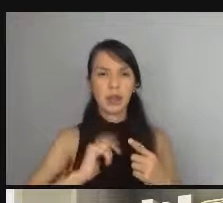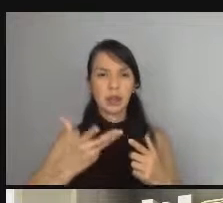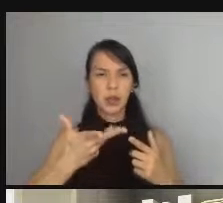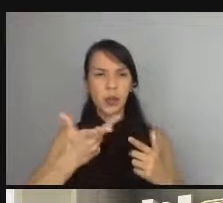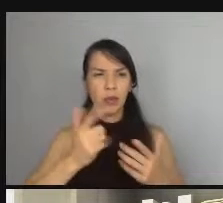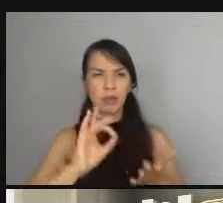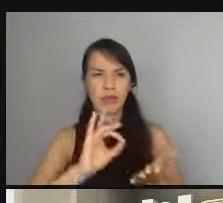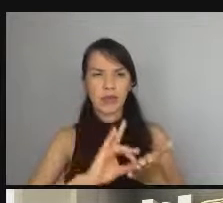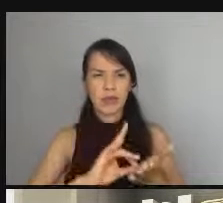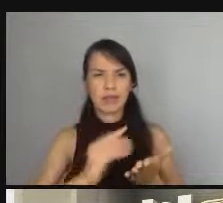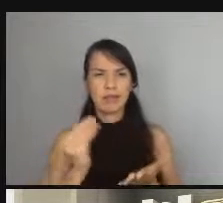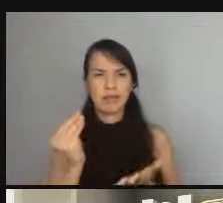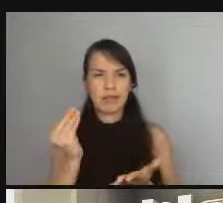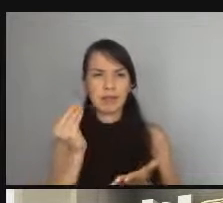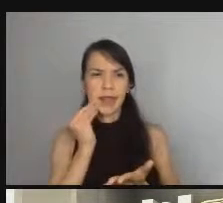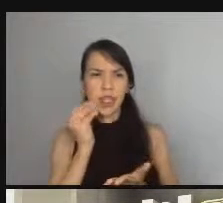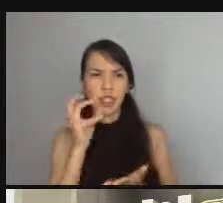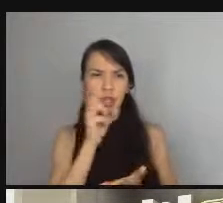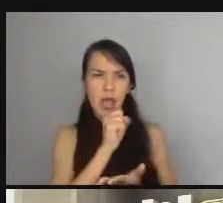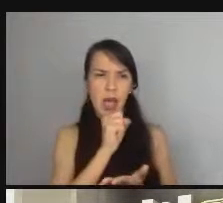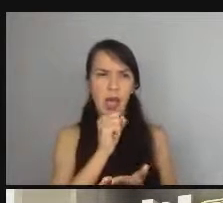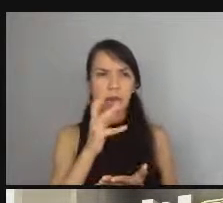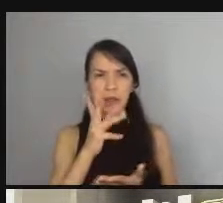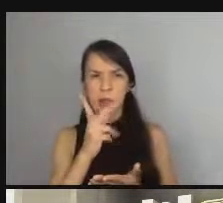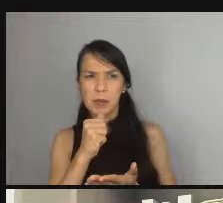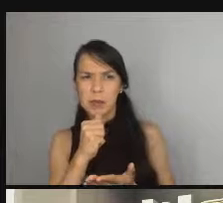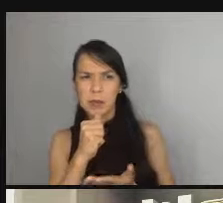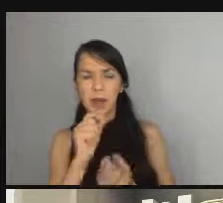testes rápidos testes muito demorados